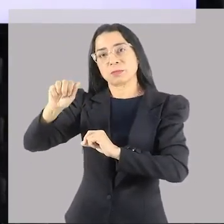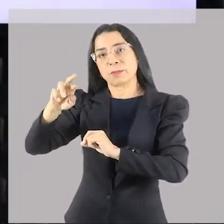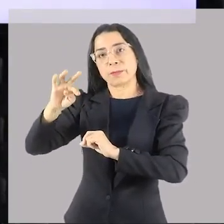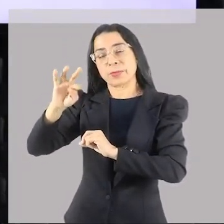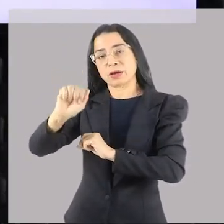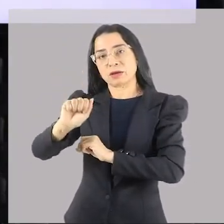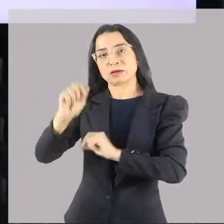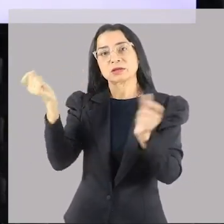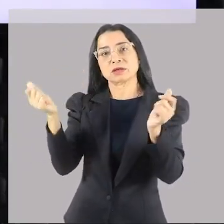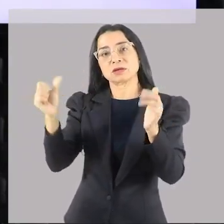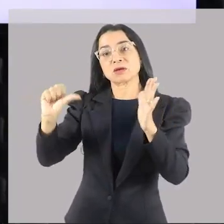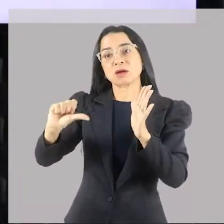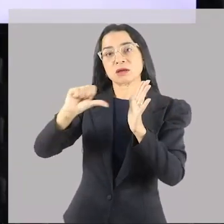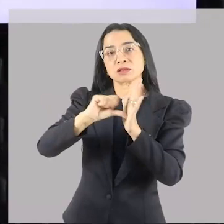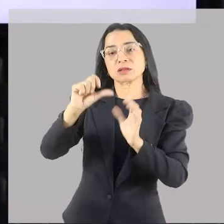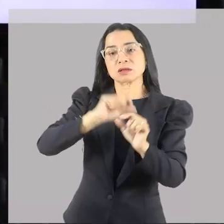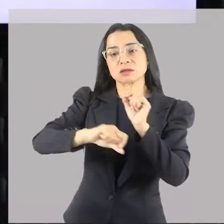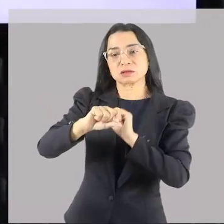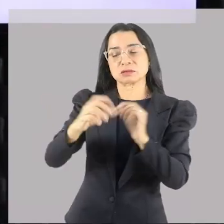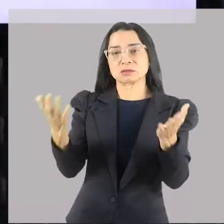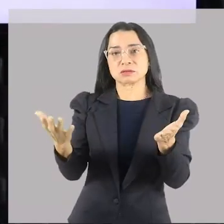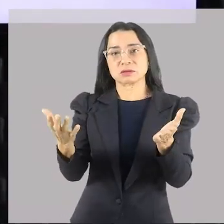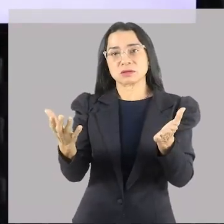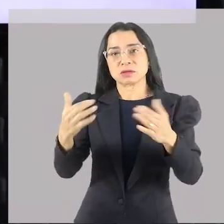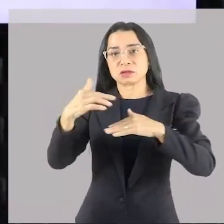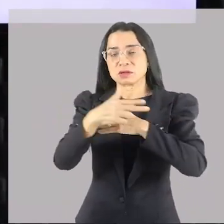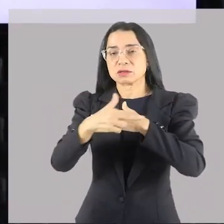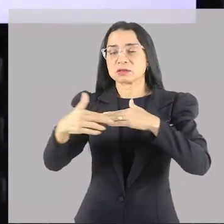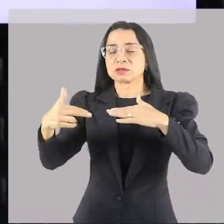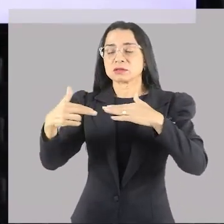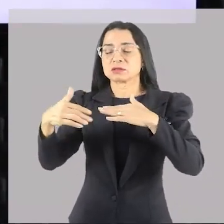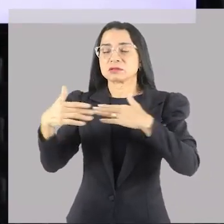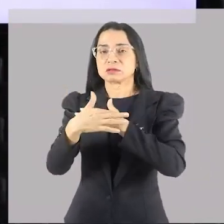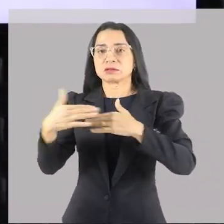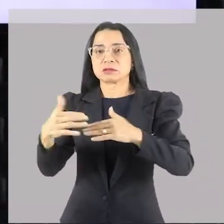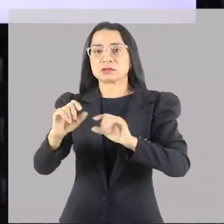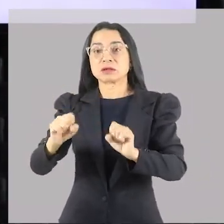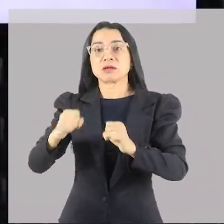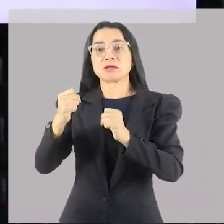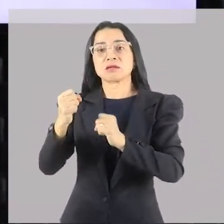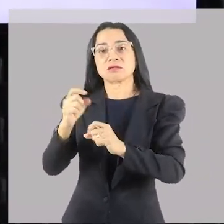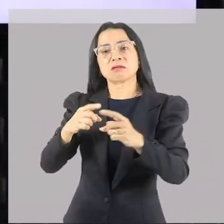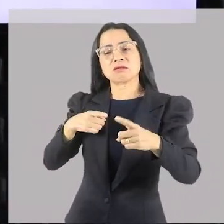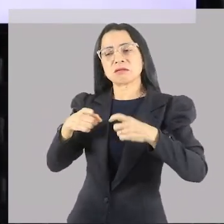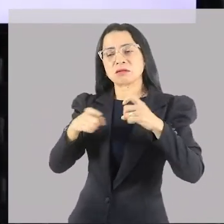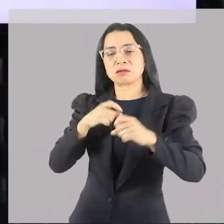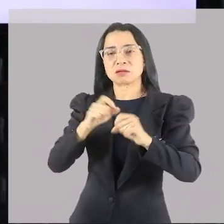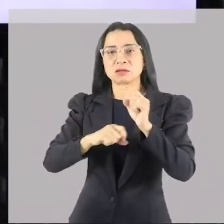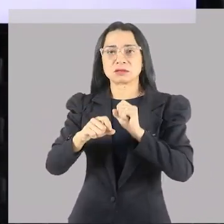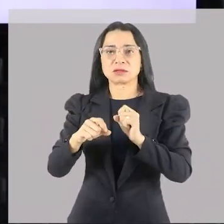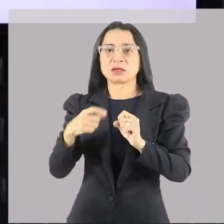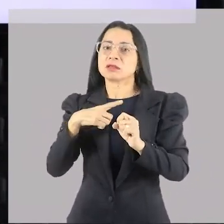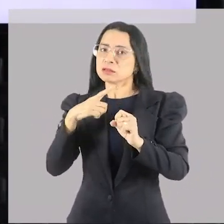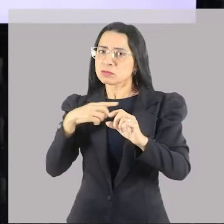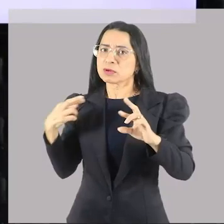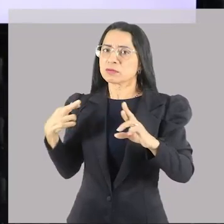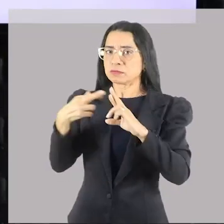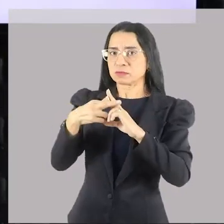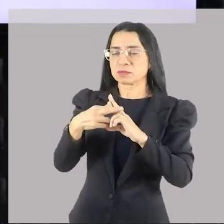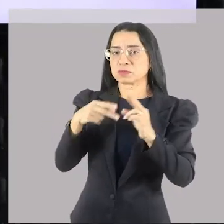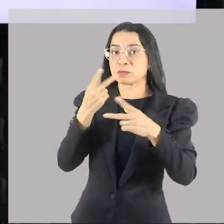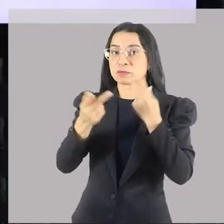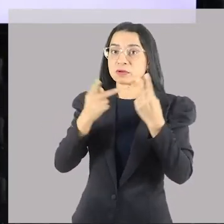e Atenas, a cidade, por assim dizer, do pensamento. Por que o senhor está falando isso? Porque a gente tem uma referência muito grande para falar sobre isso lá para frente.